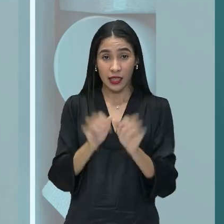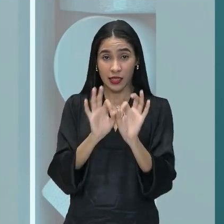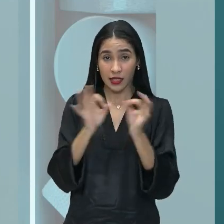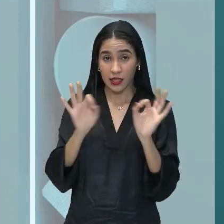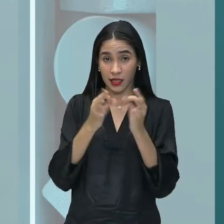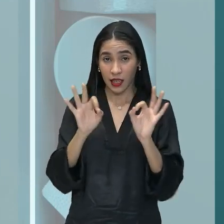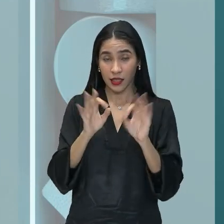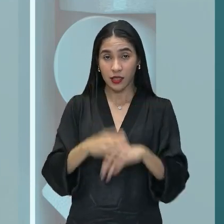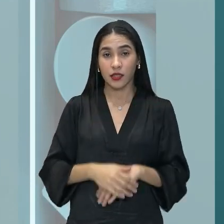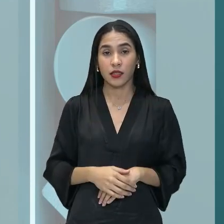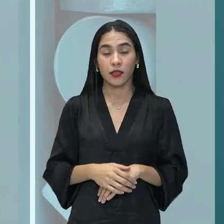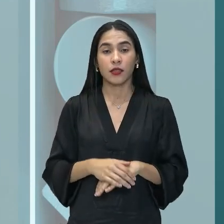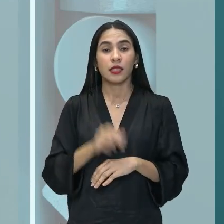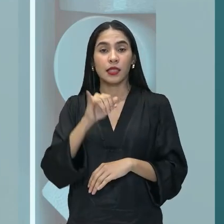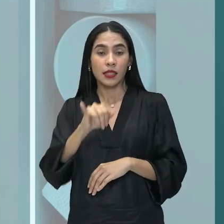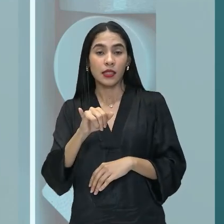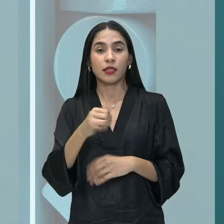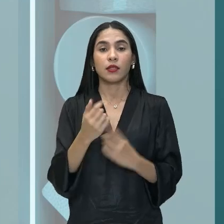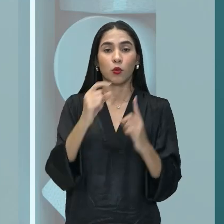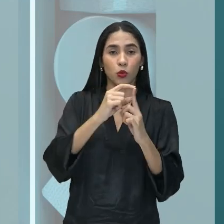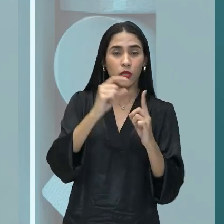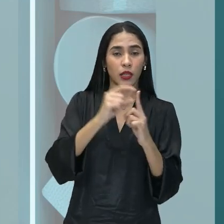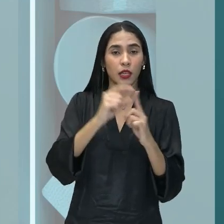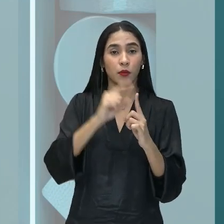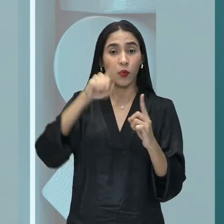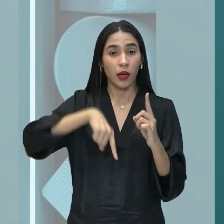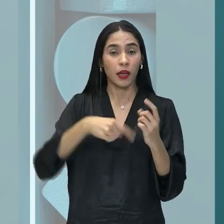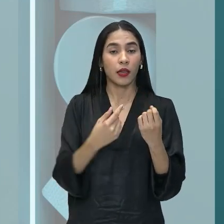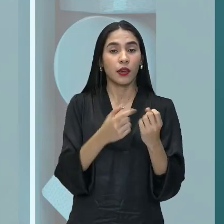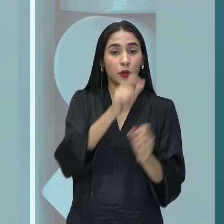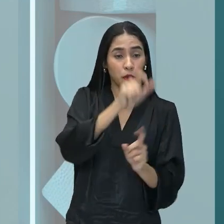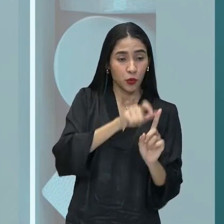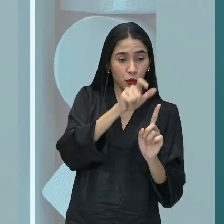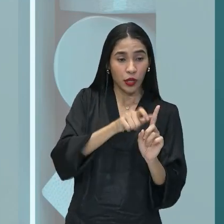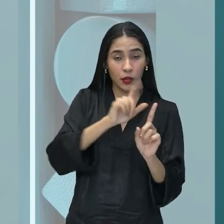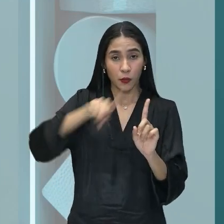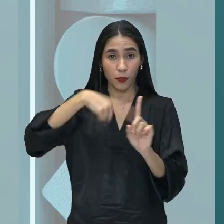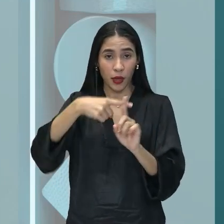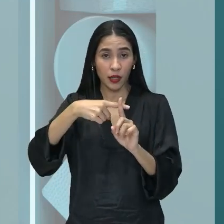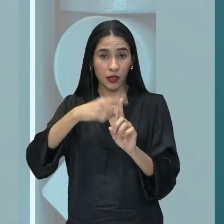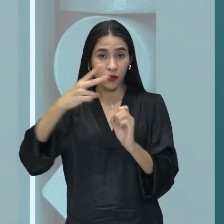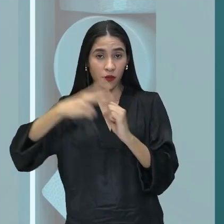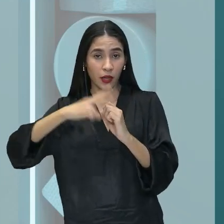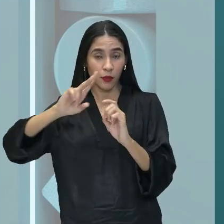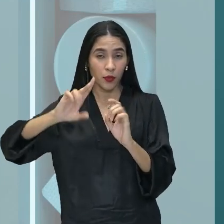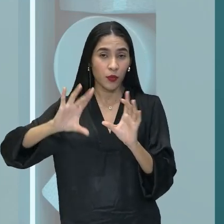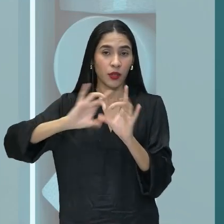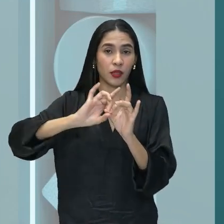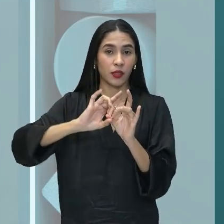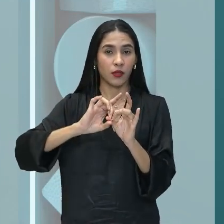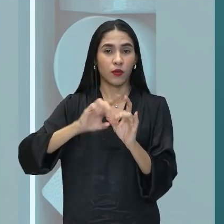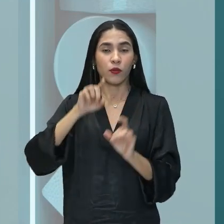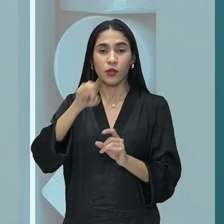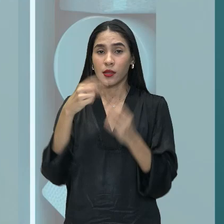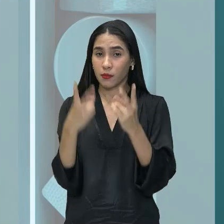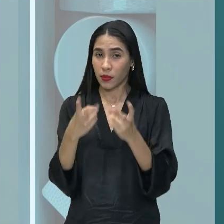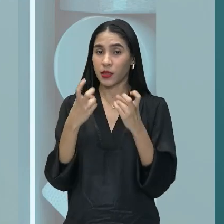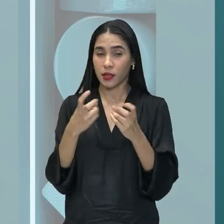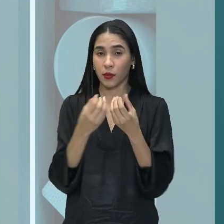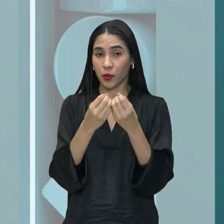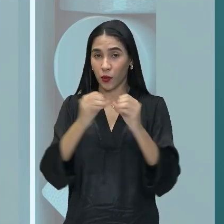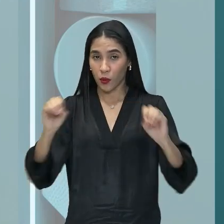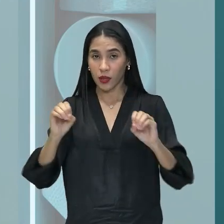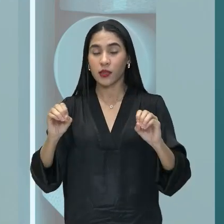termo presente na oração principal for um sujeito e o verbo de ligação, você já percebe que a oração vai estar